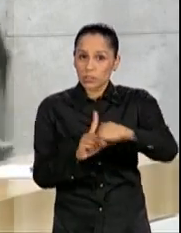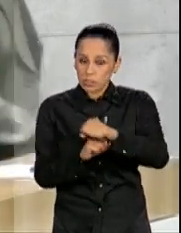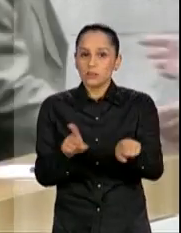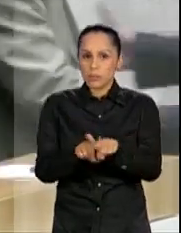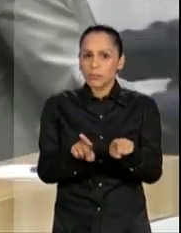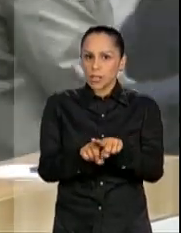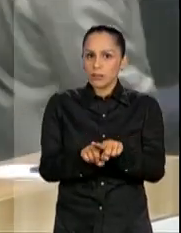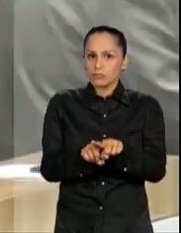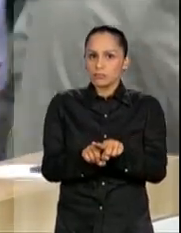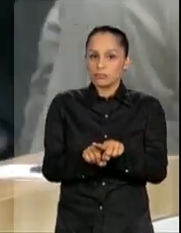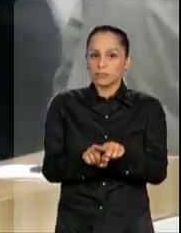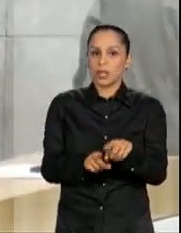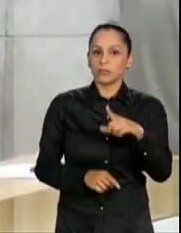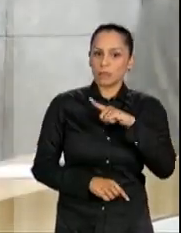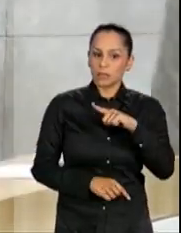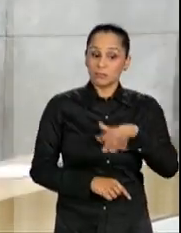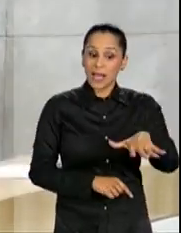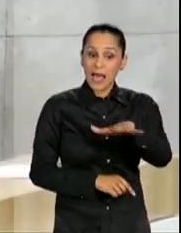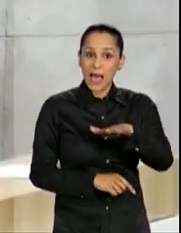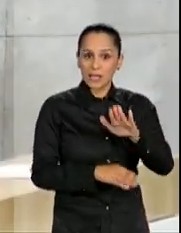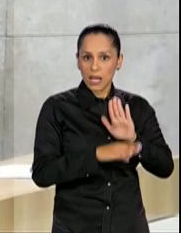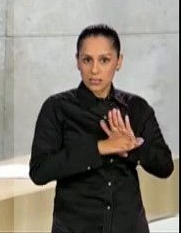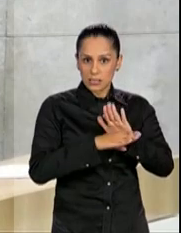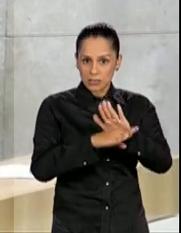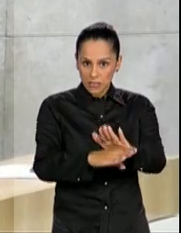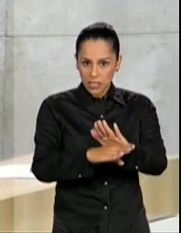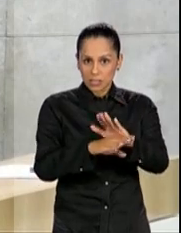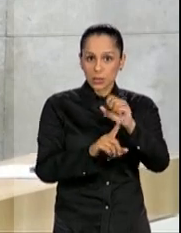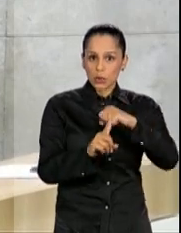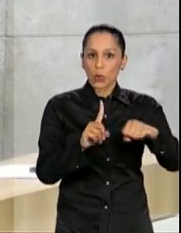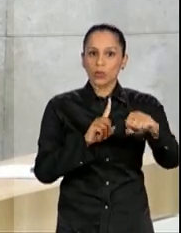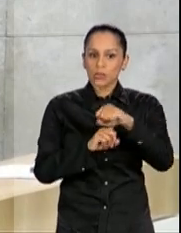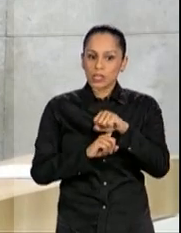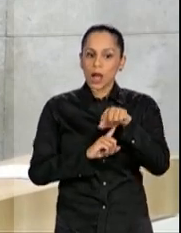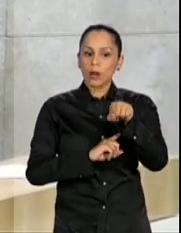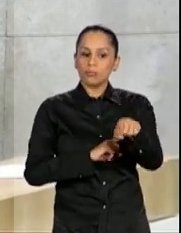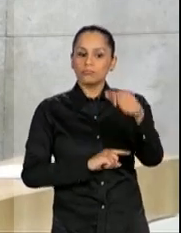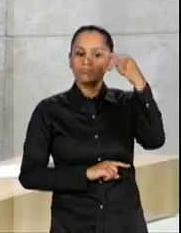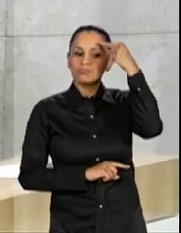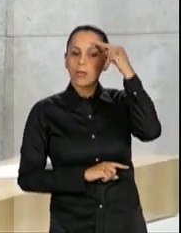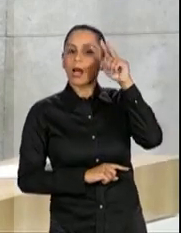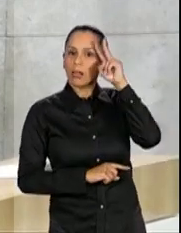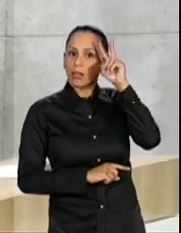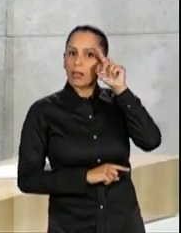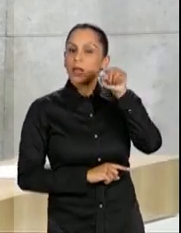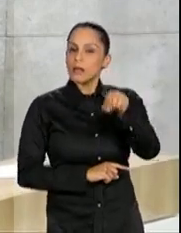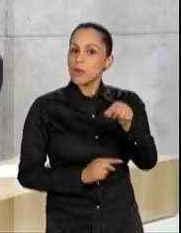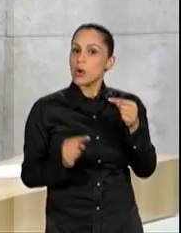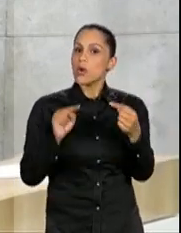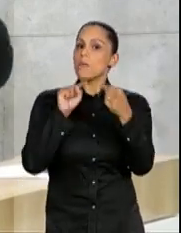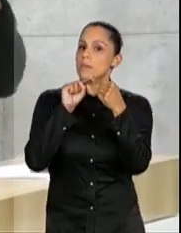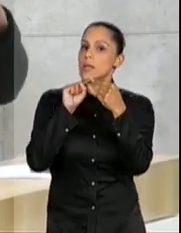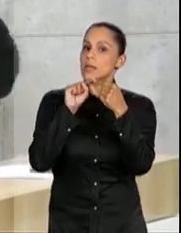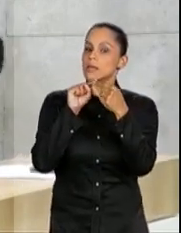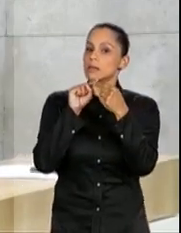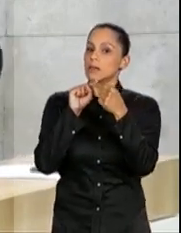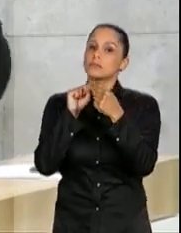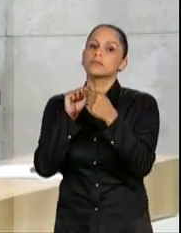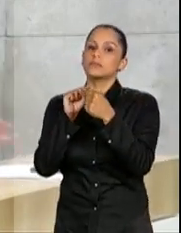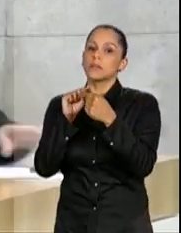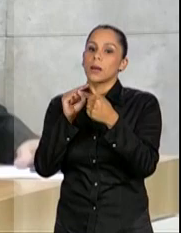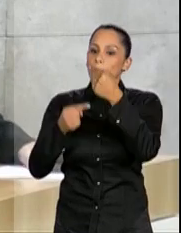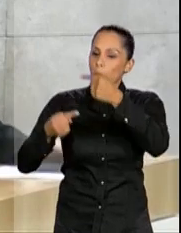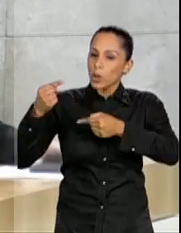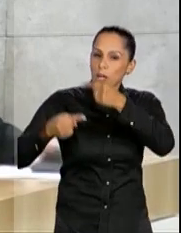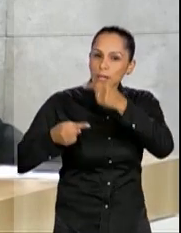social tem sido até mais lembrada em relação à política de drogas por causa de casos gravíssimos